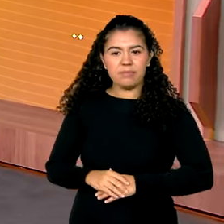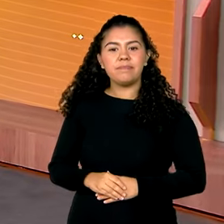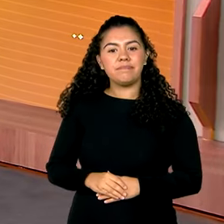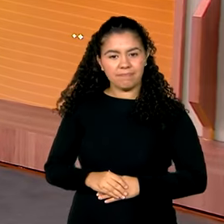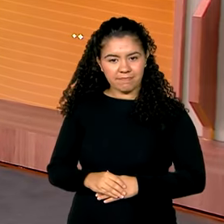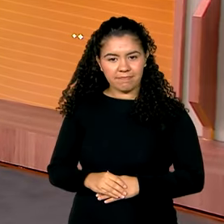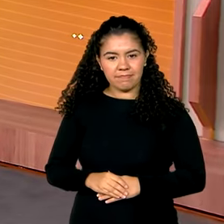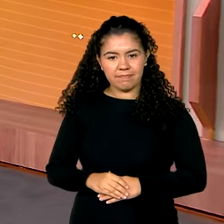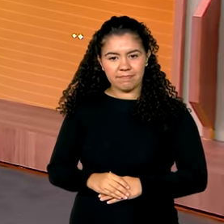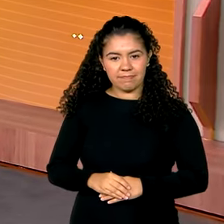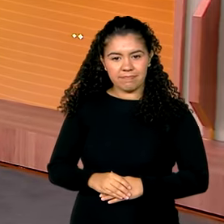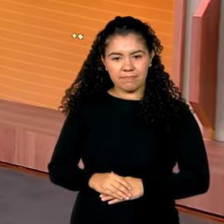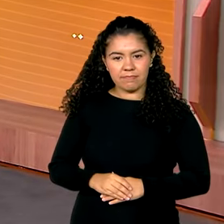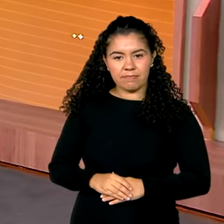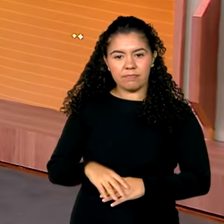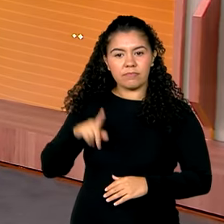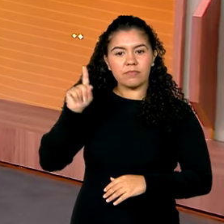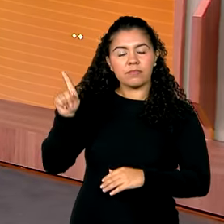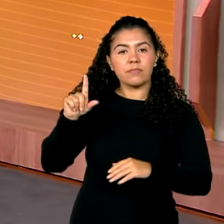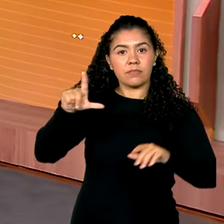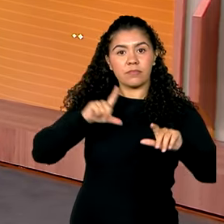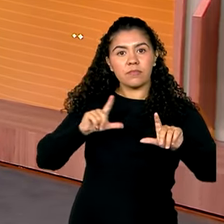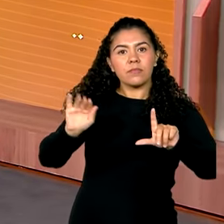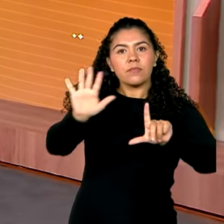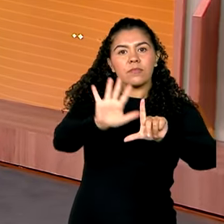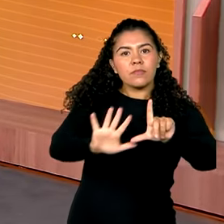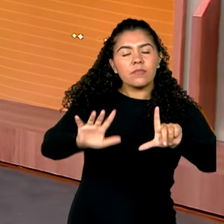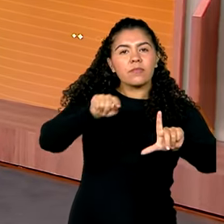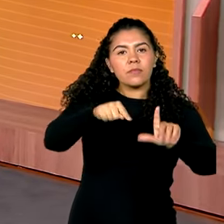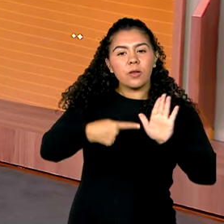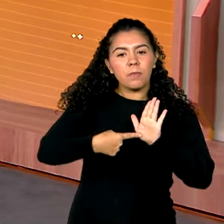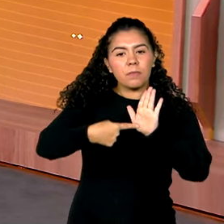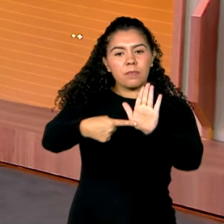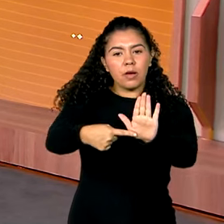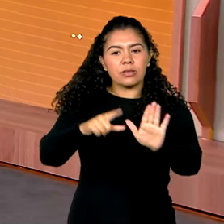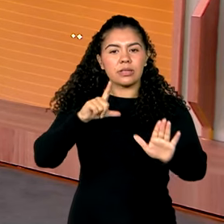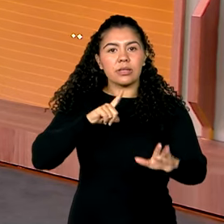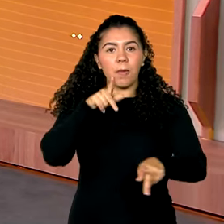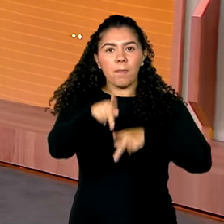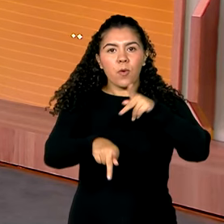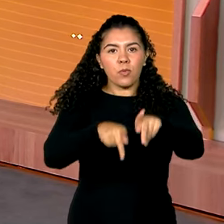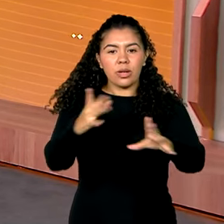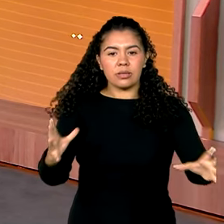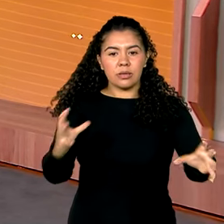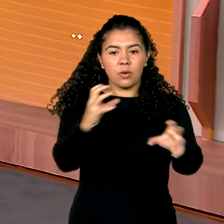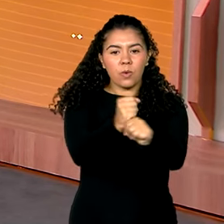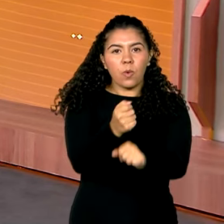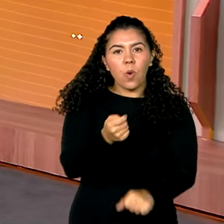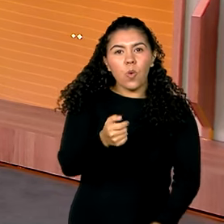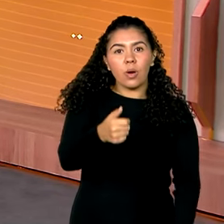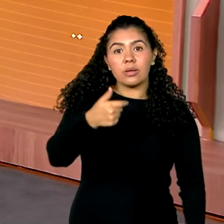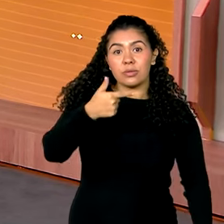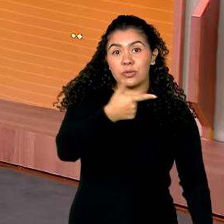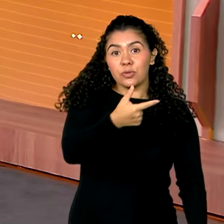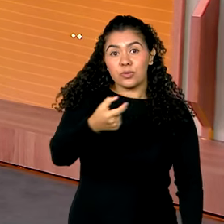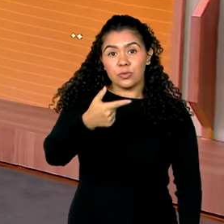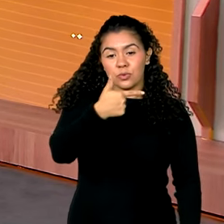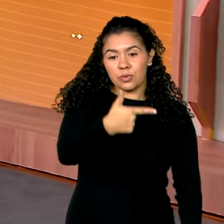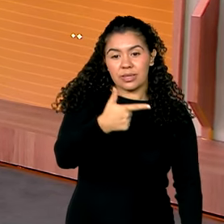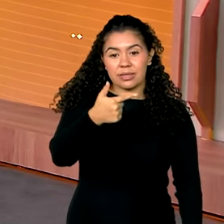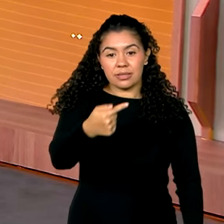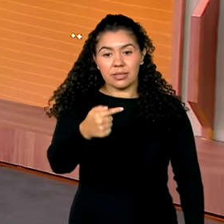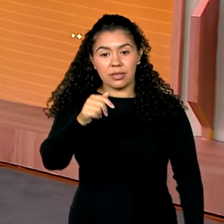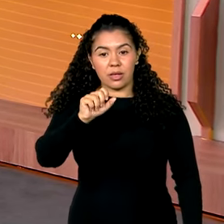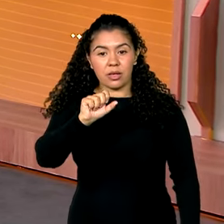de acordo, então, com o Comunica BR, Petrópolis, tem uma população aí de quase 279